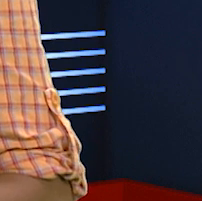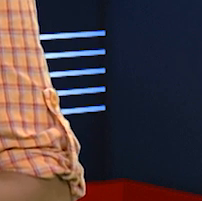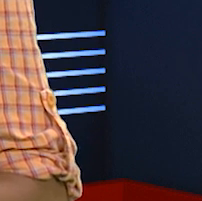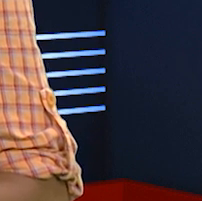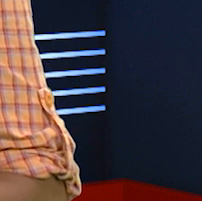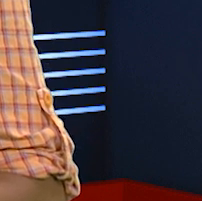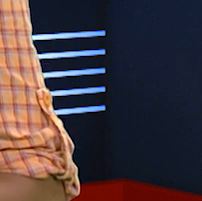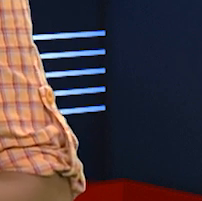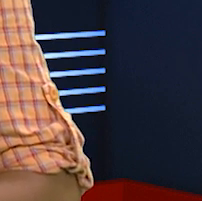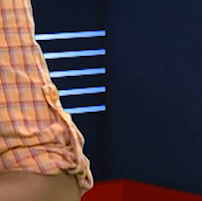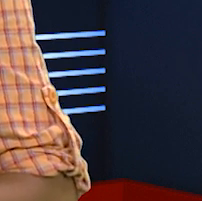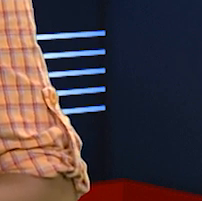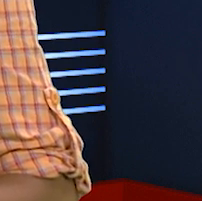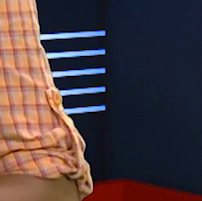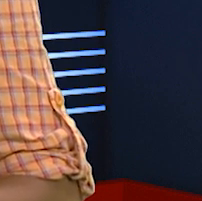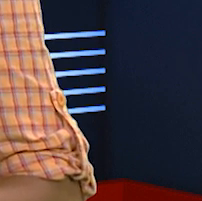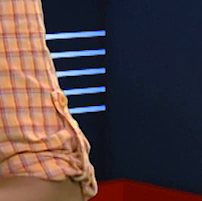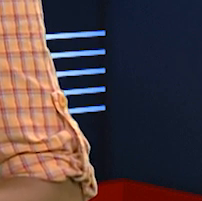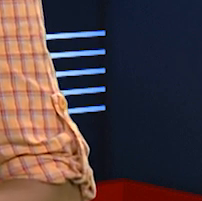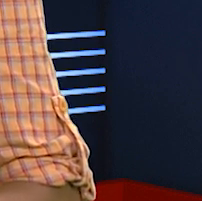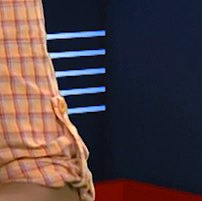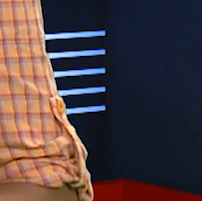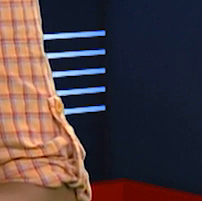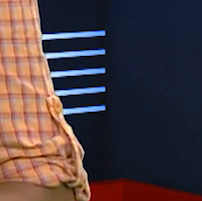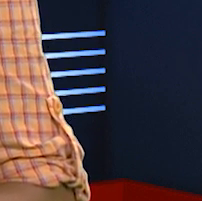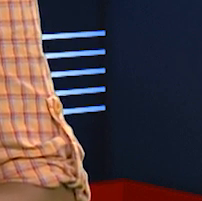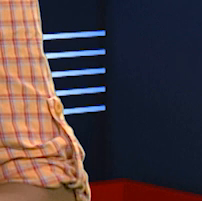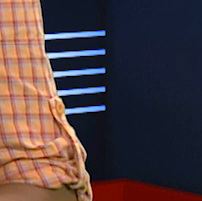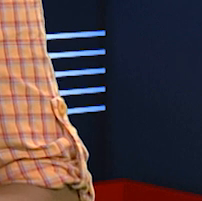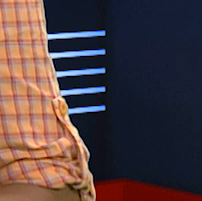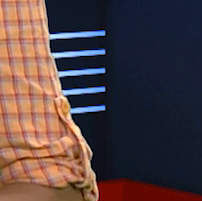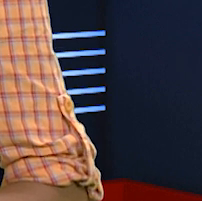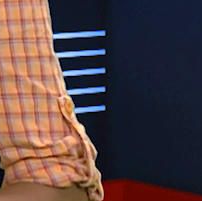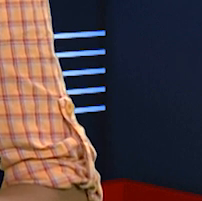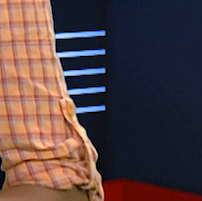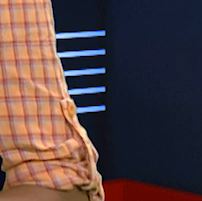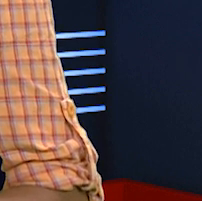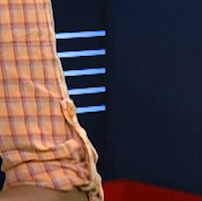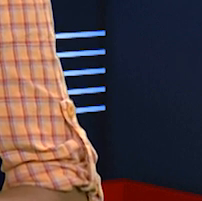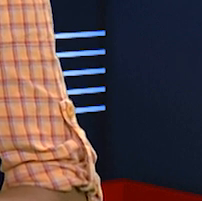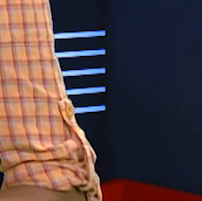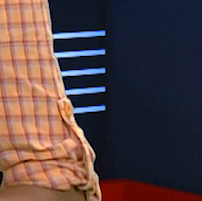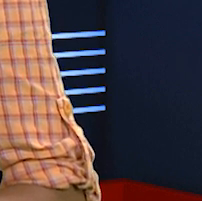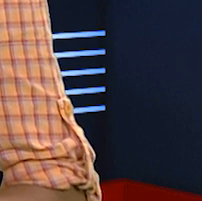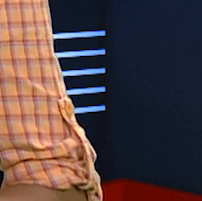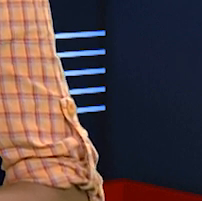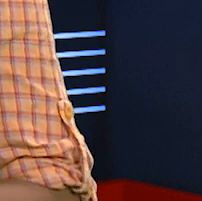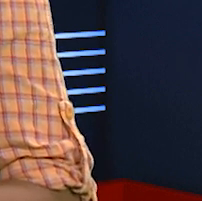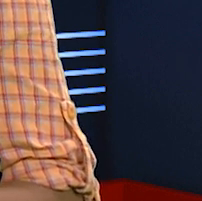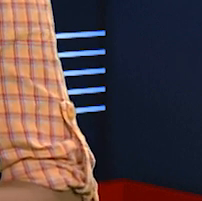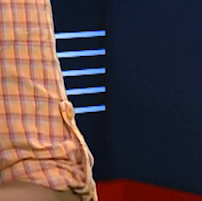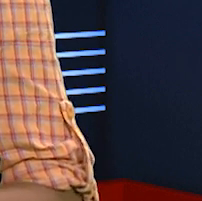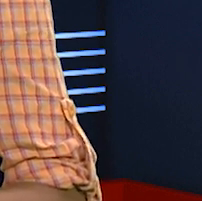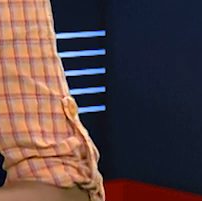defende que falta uma estratégia orçamental sustentada para a sua redução prevê que a fratura irá aparecer ao